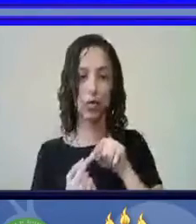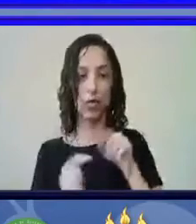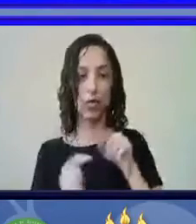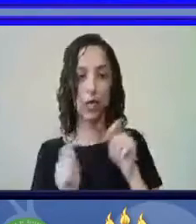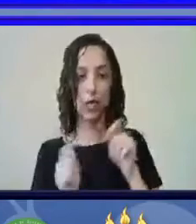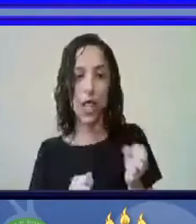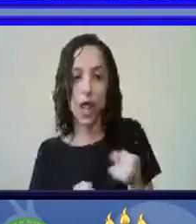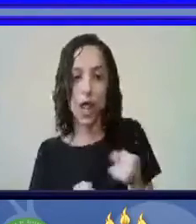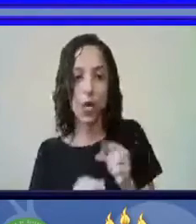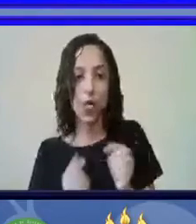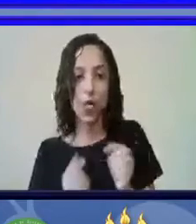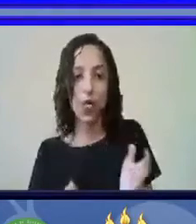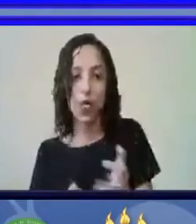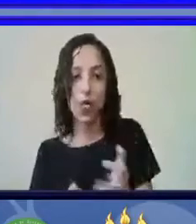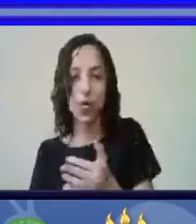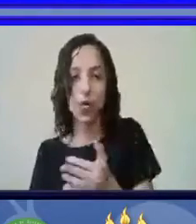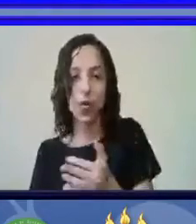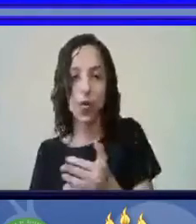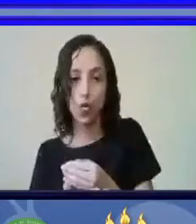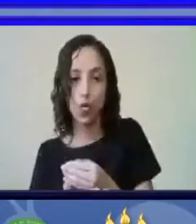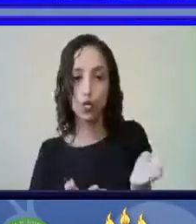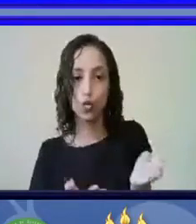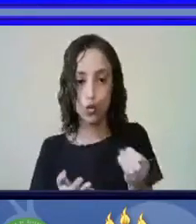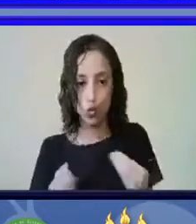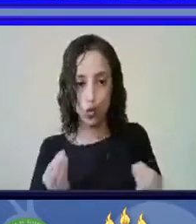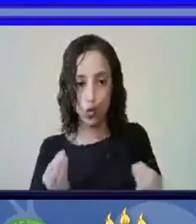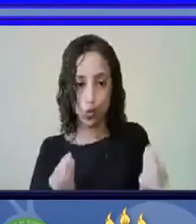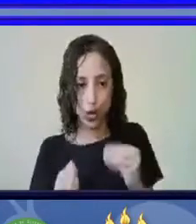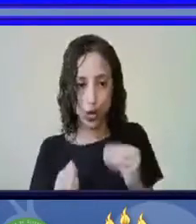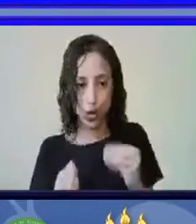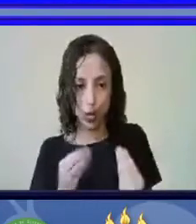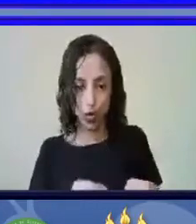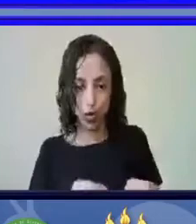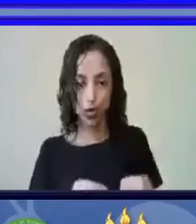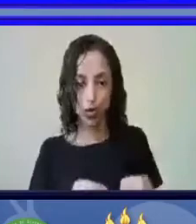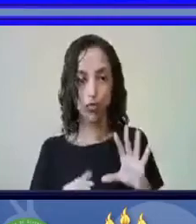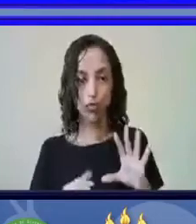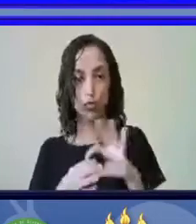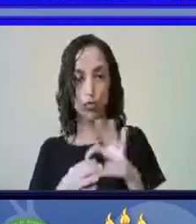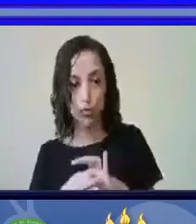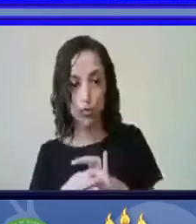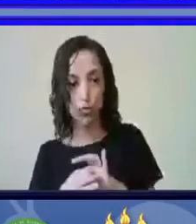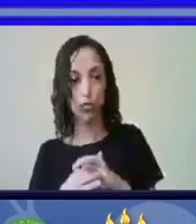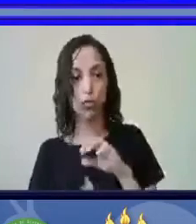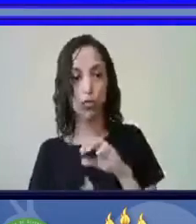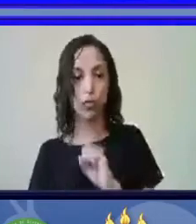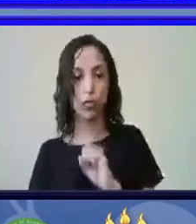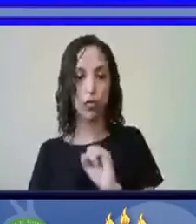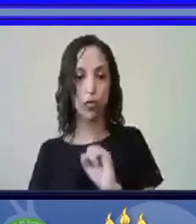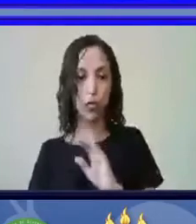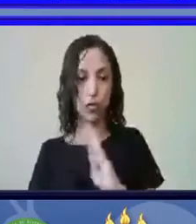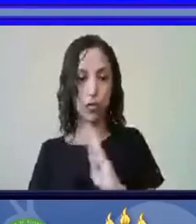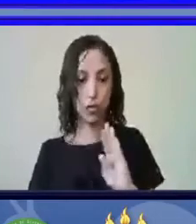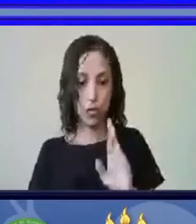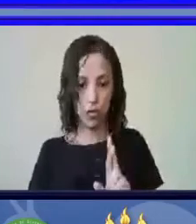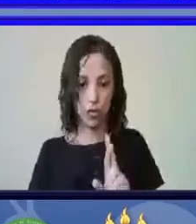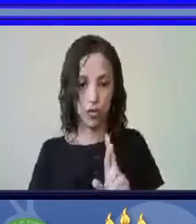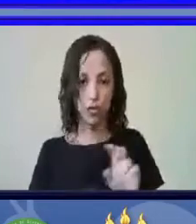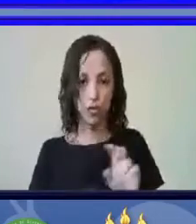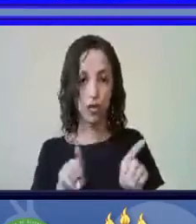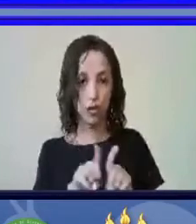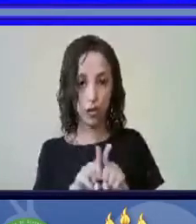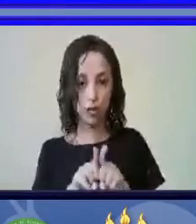bancos de dados junto ao CIB-BR e junto ao